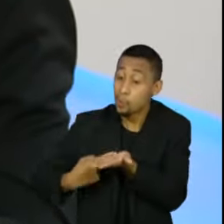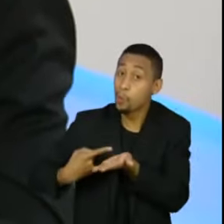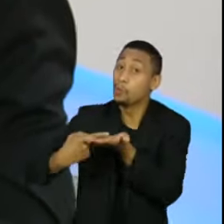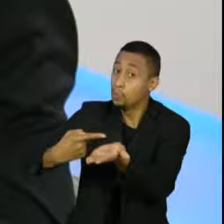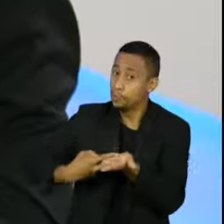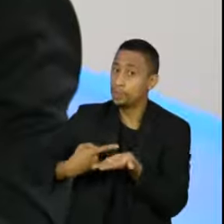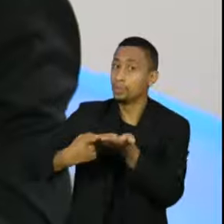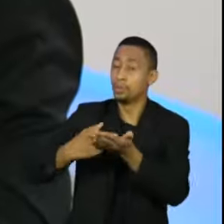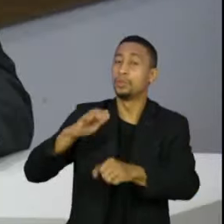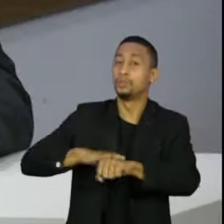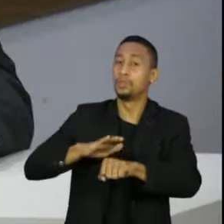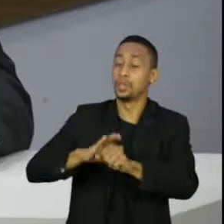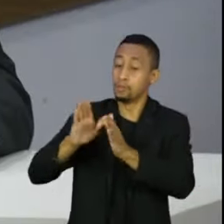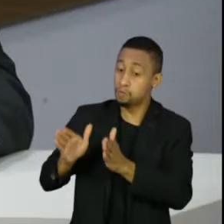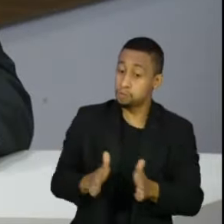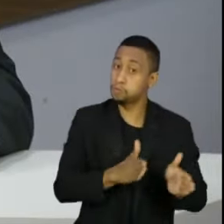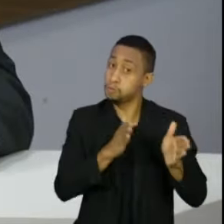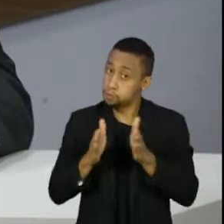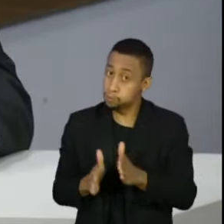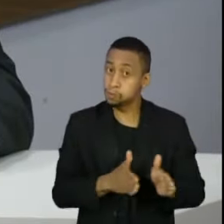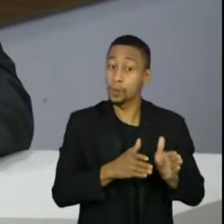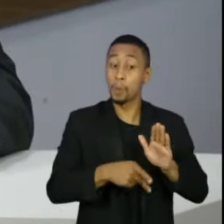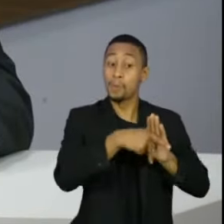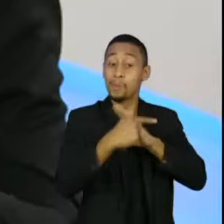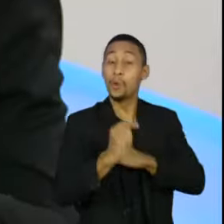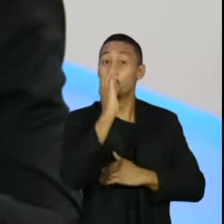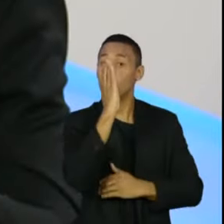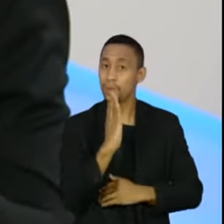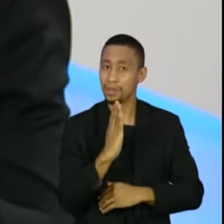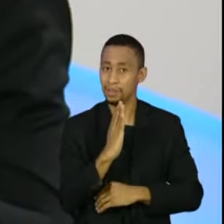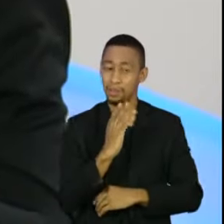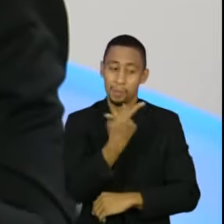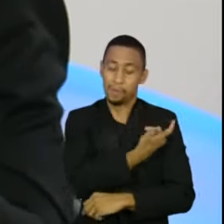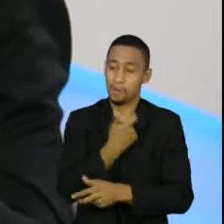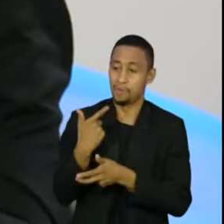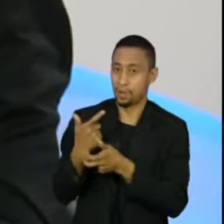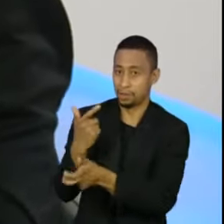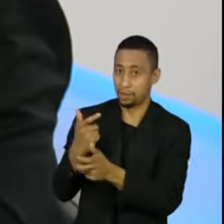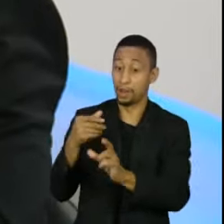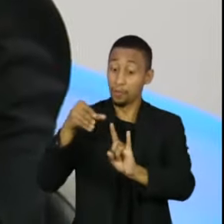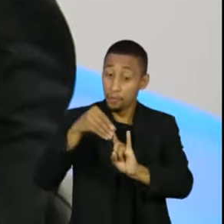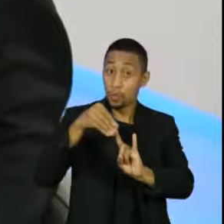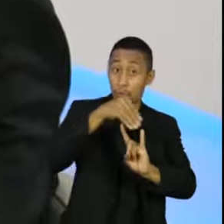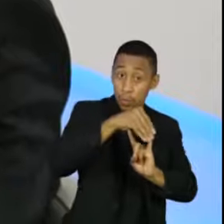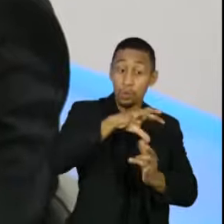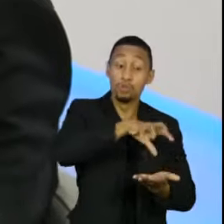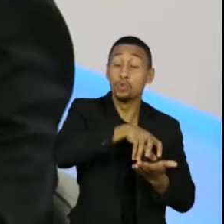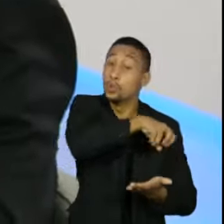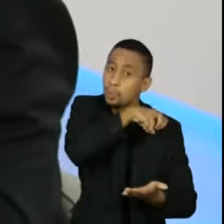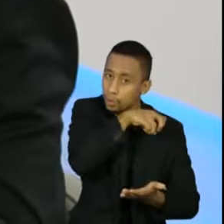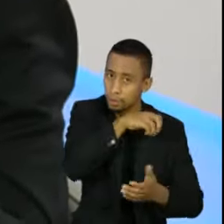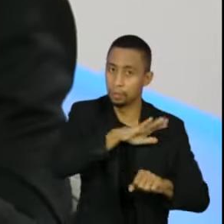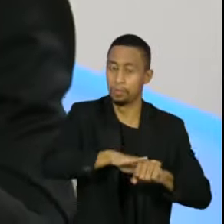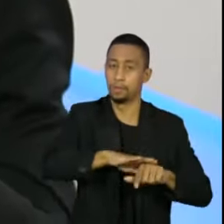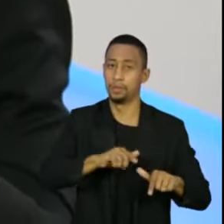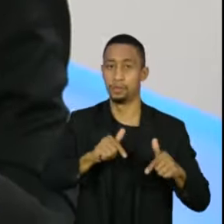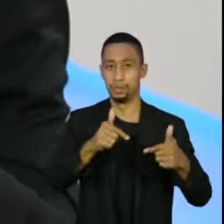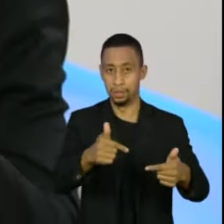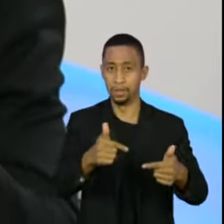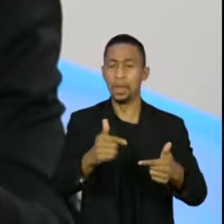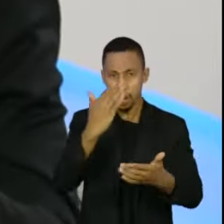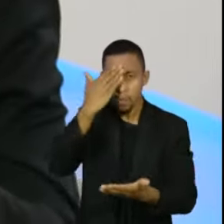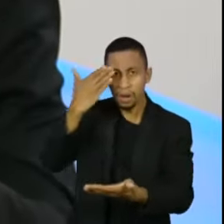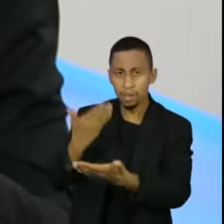através da Fiocruz e do Butantan. É isso que nos dará escala, não vou dizer suficiente, porque o suficiente será vacinar toda a população brasileira,